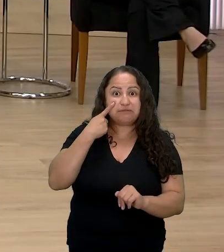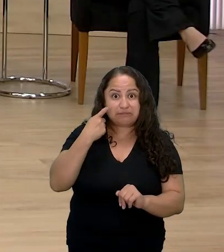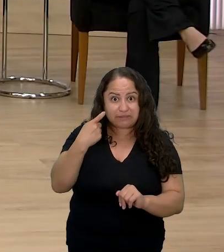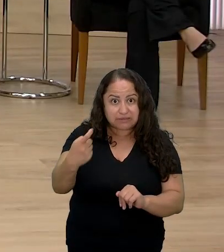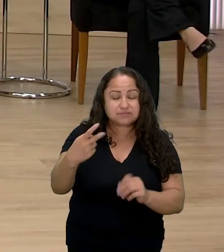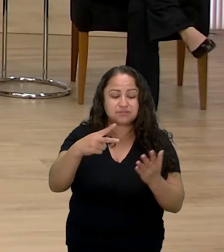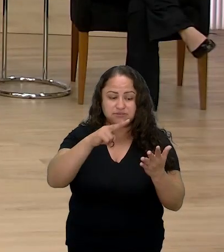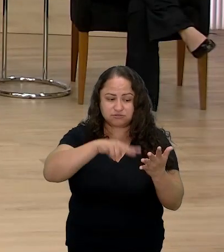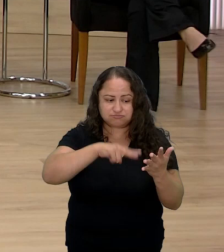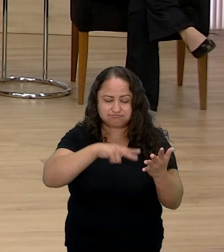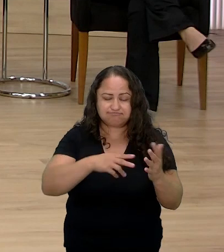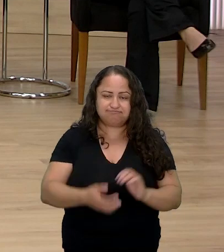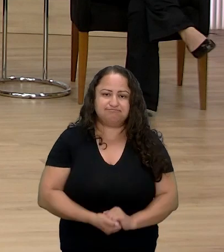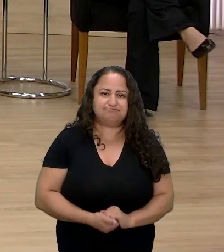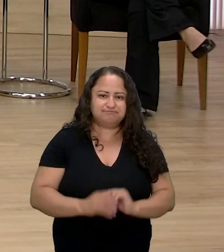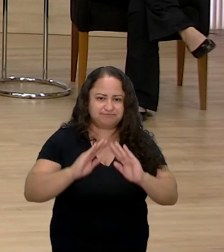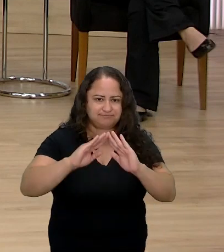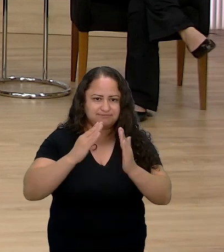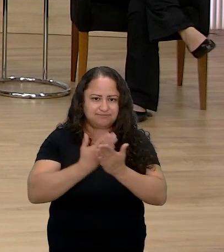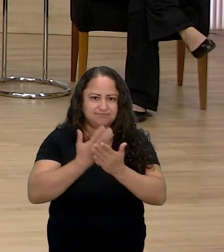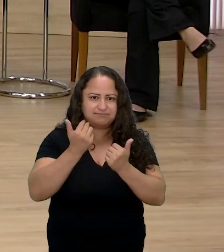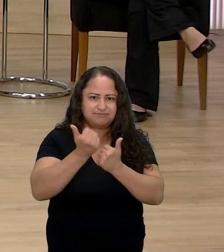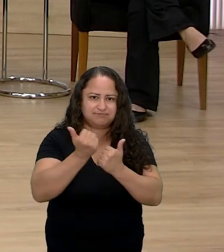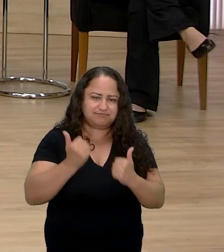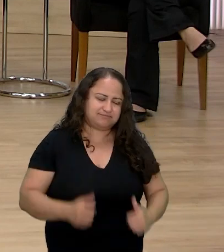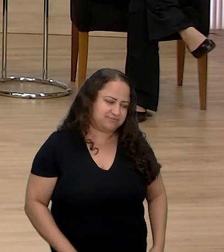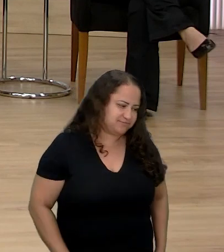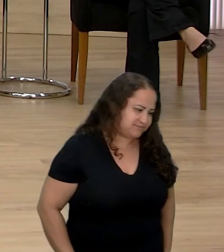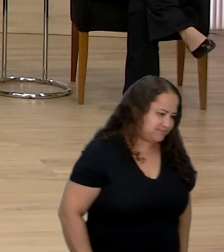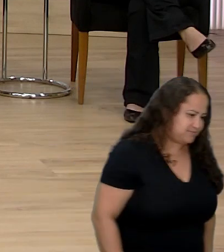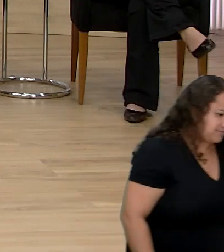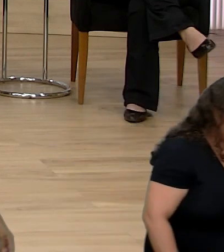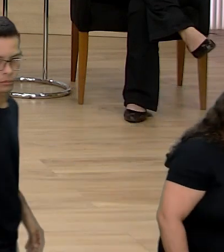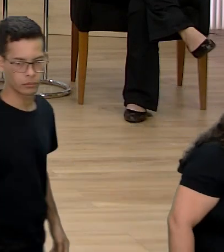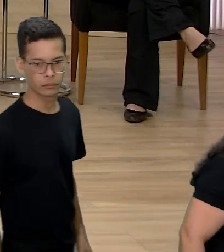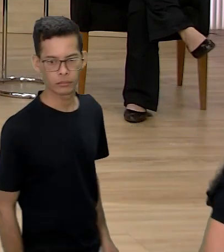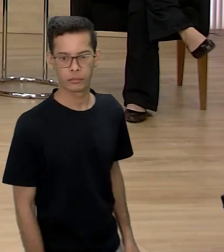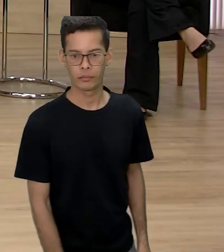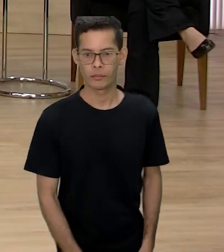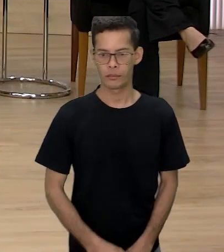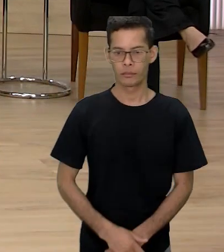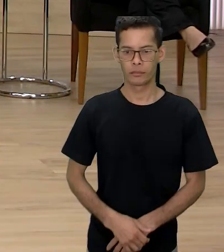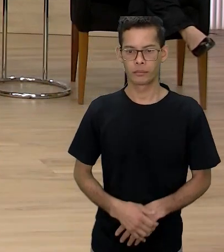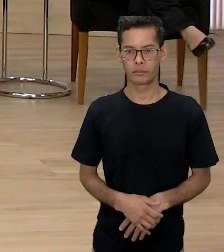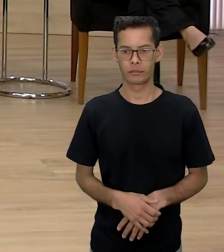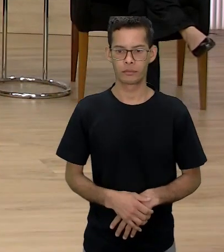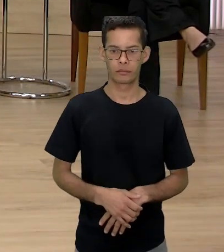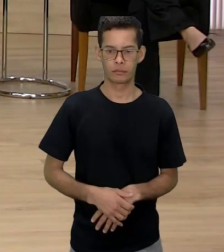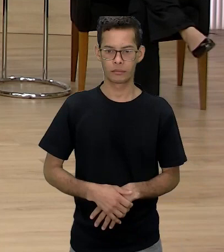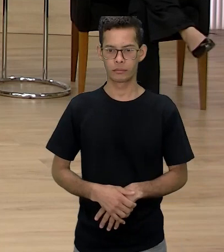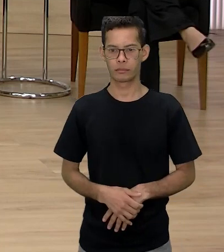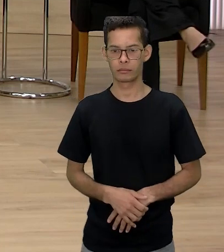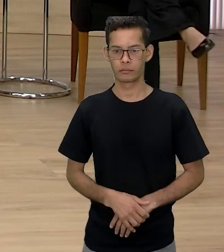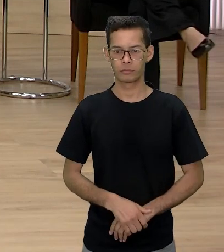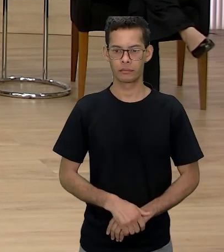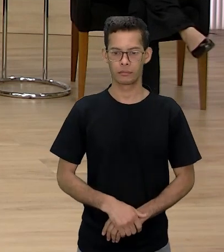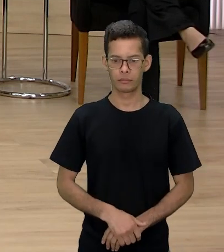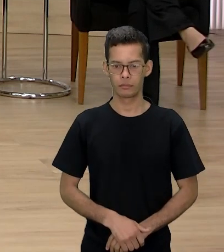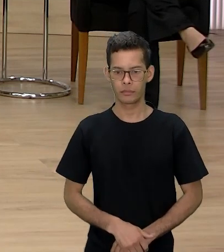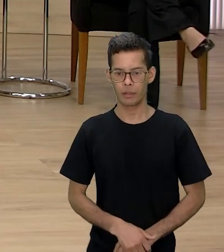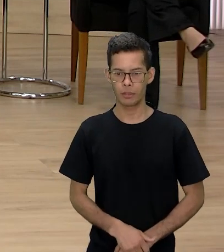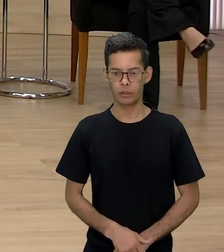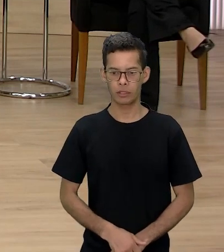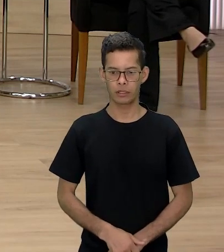posso fazer uma parte sim, sim claro a fala do Carlos